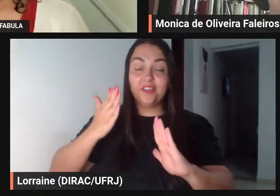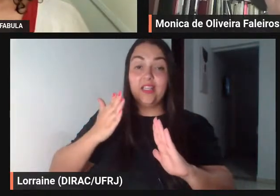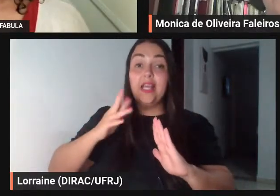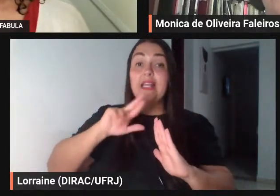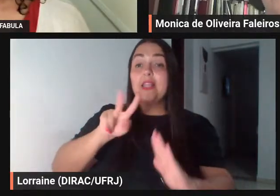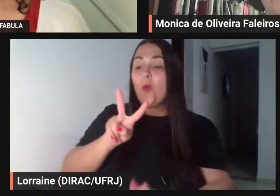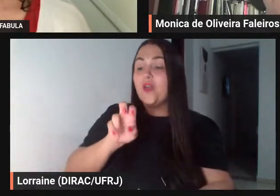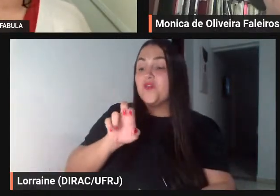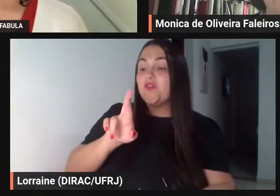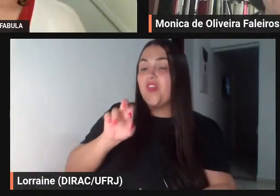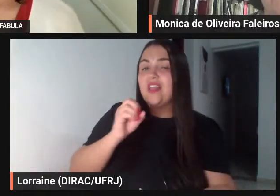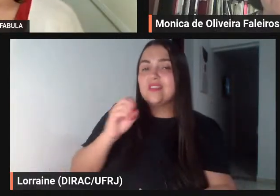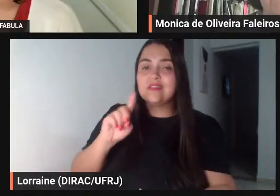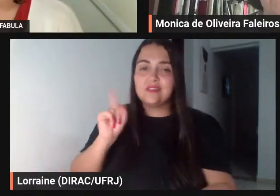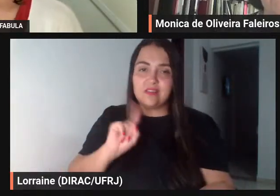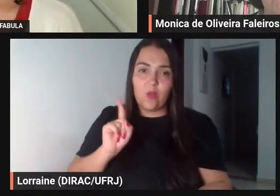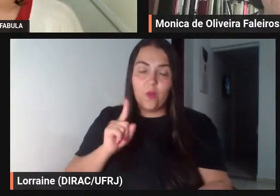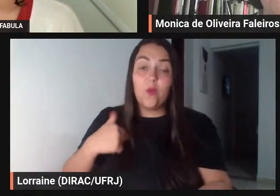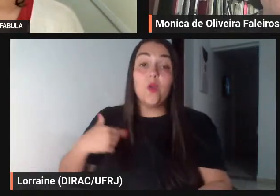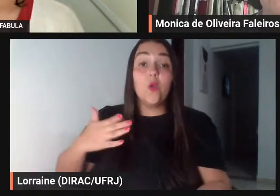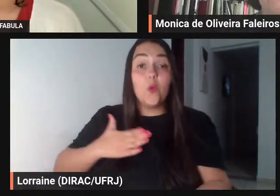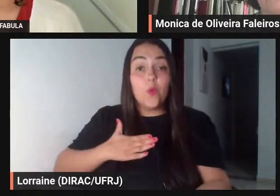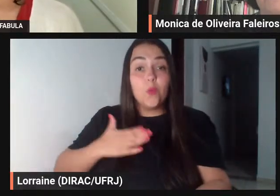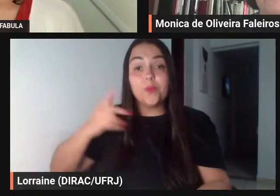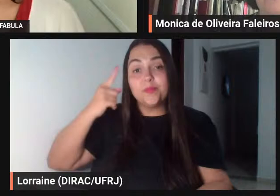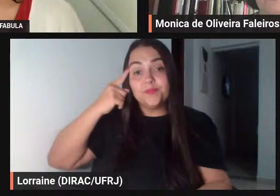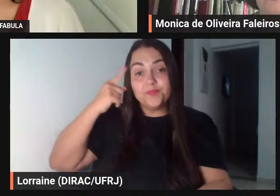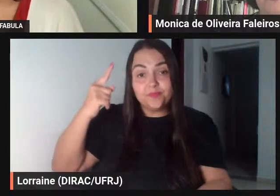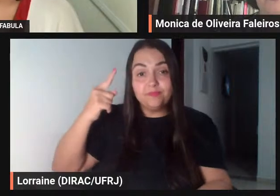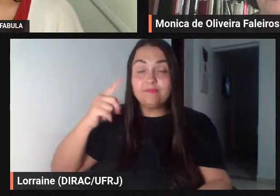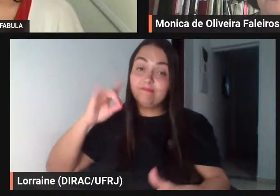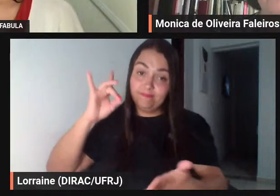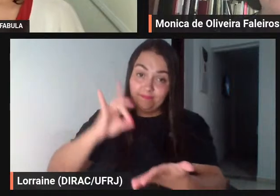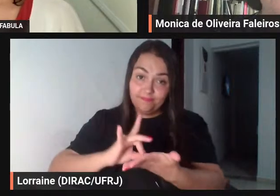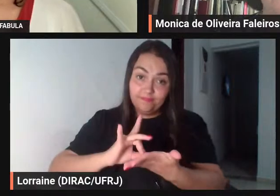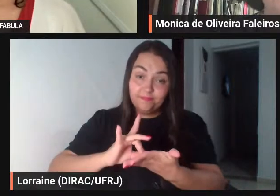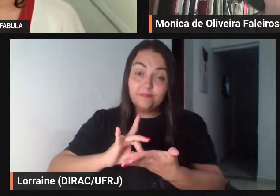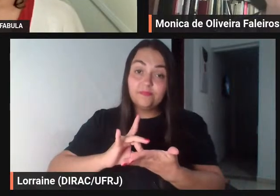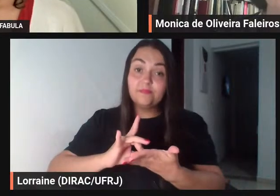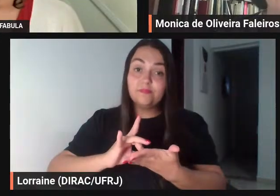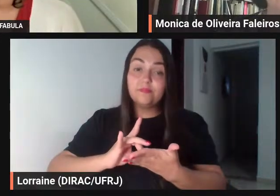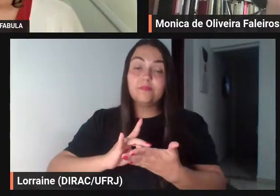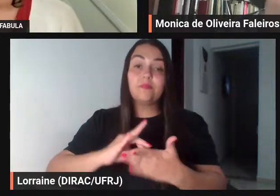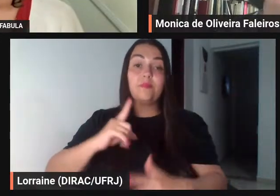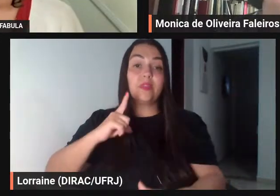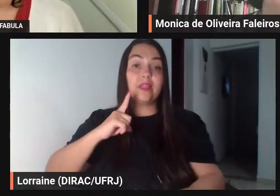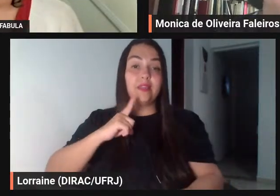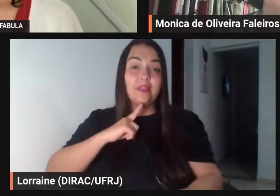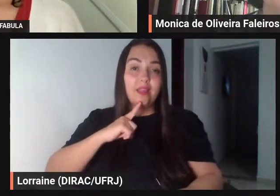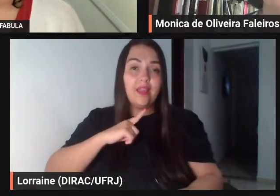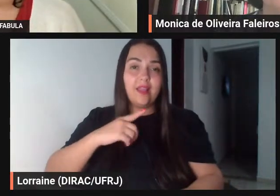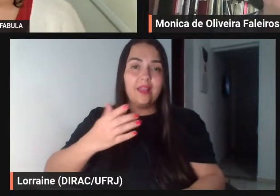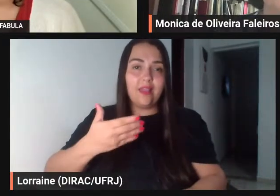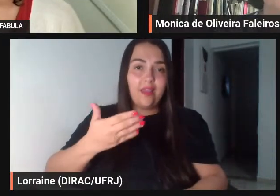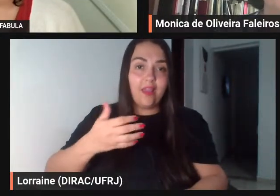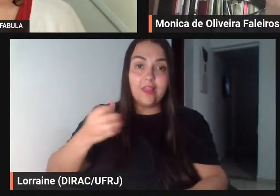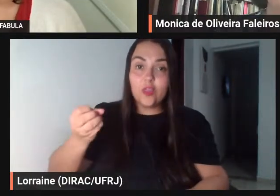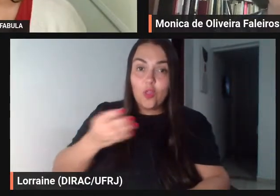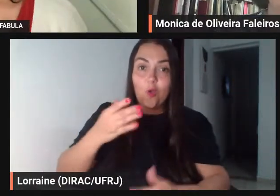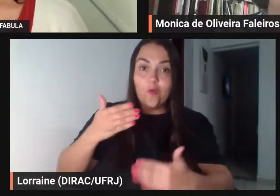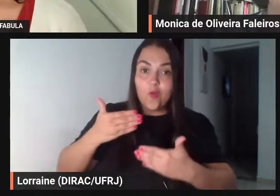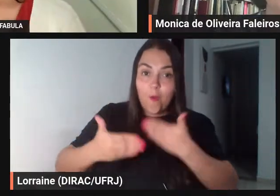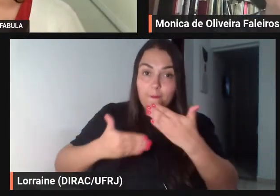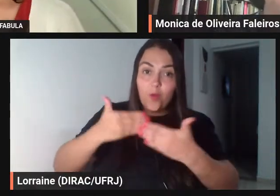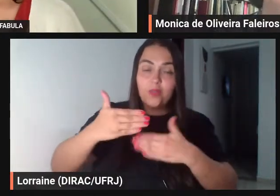eu gosto muito de pensar na ideia de que na verdade a gente tem um novo processo de